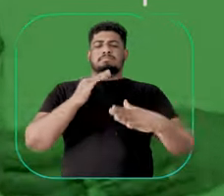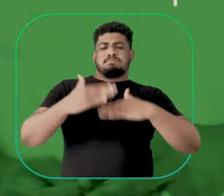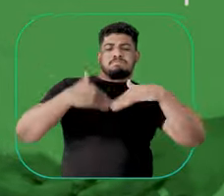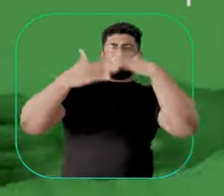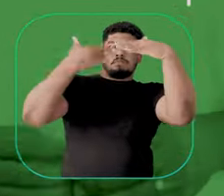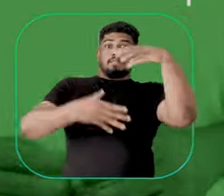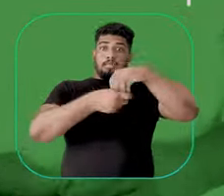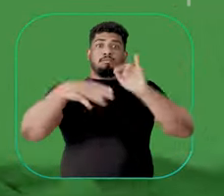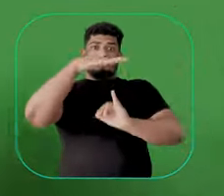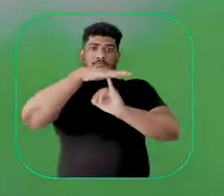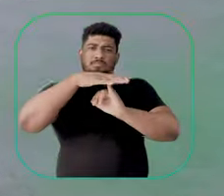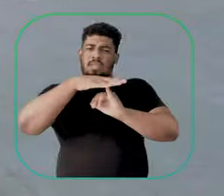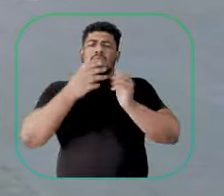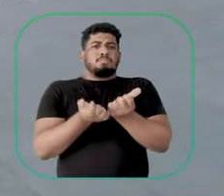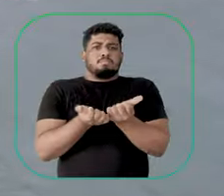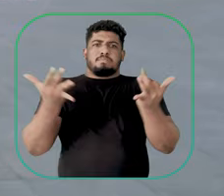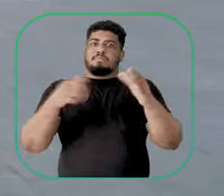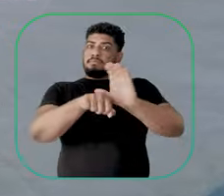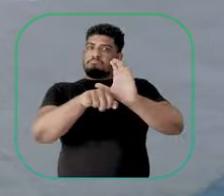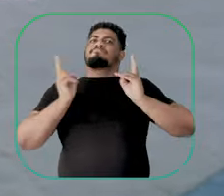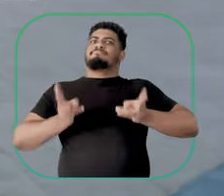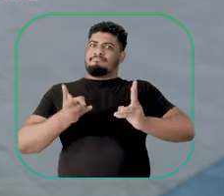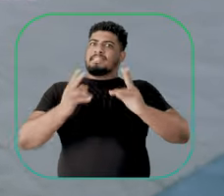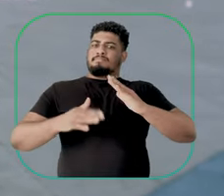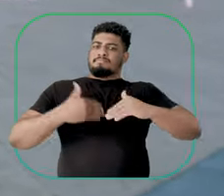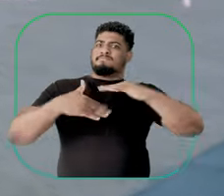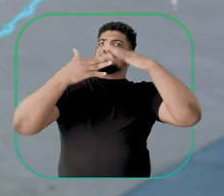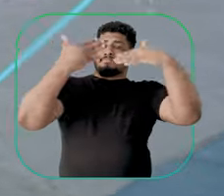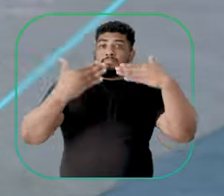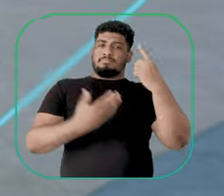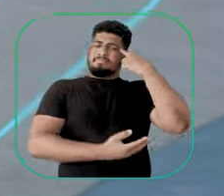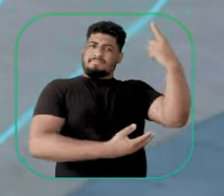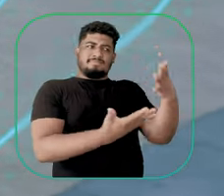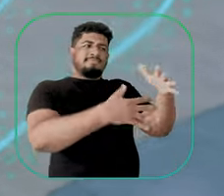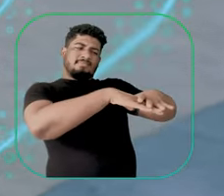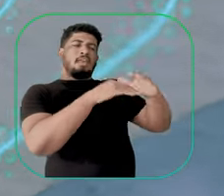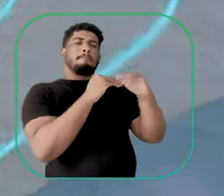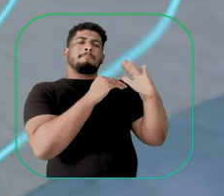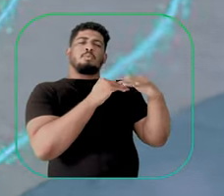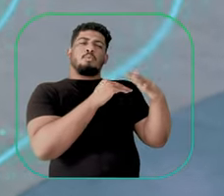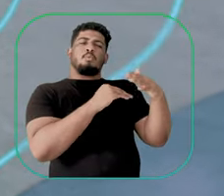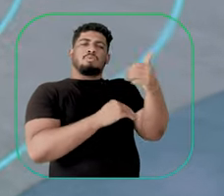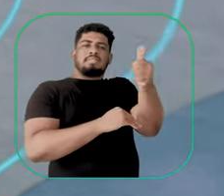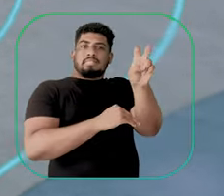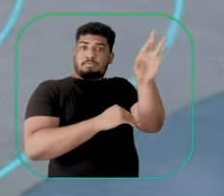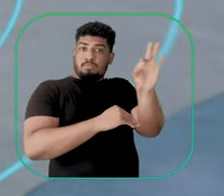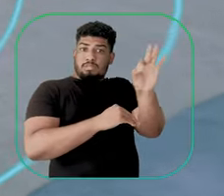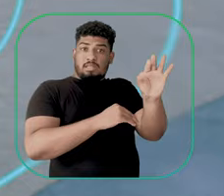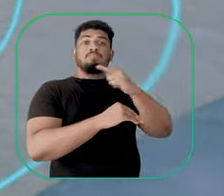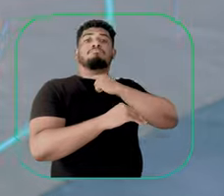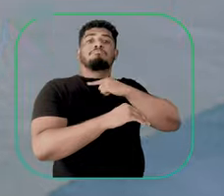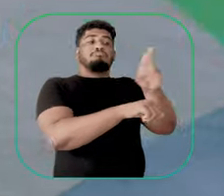verticalização do Instituto, esse número não para de crescer. Sem deixar a inclusão de lado, no mínimo 15% das